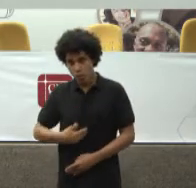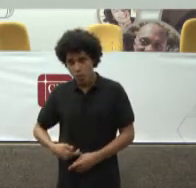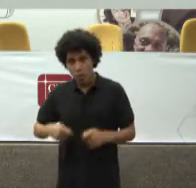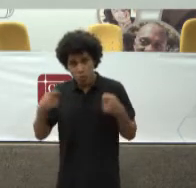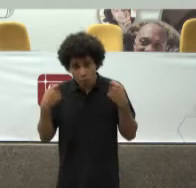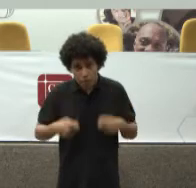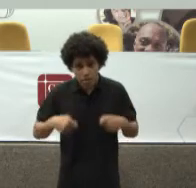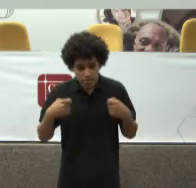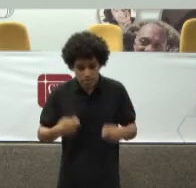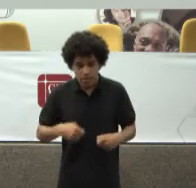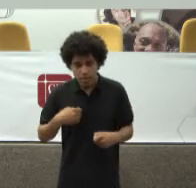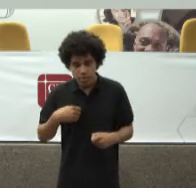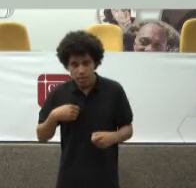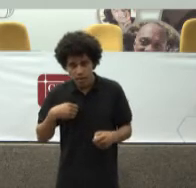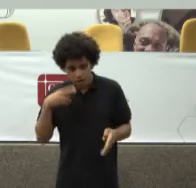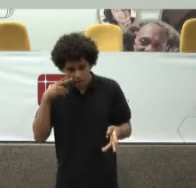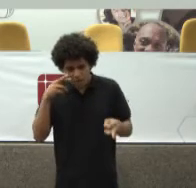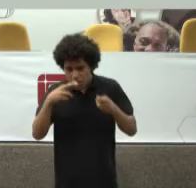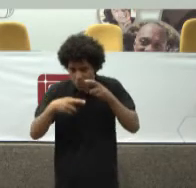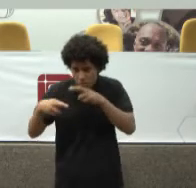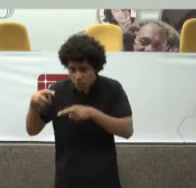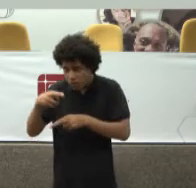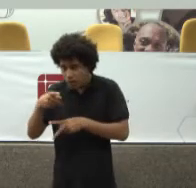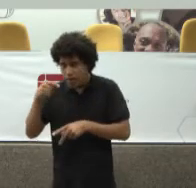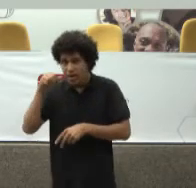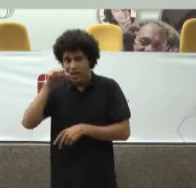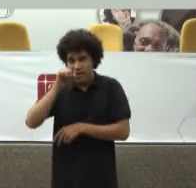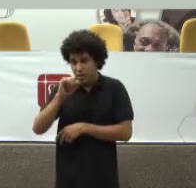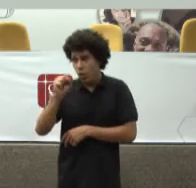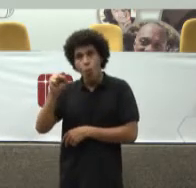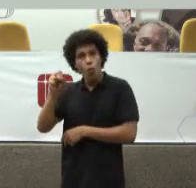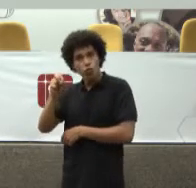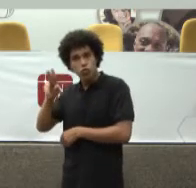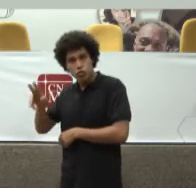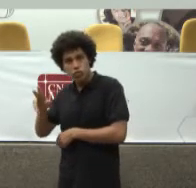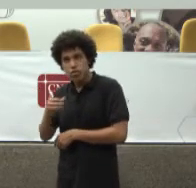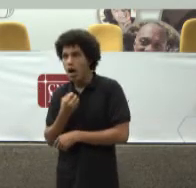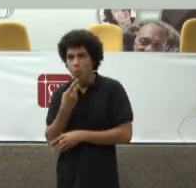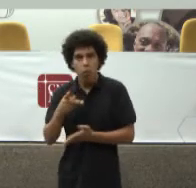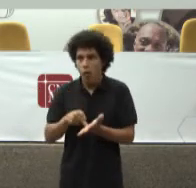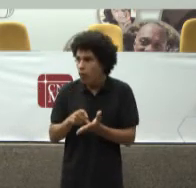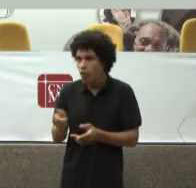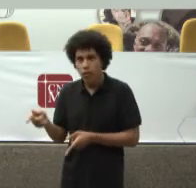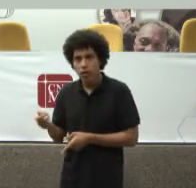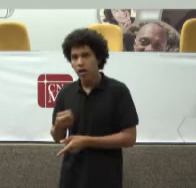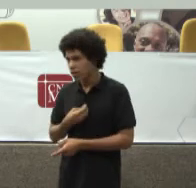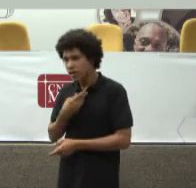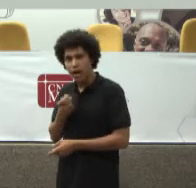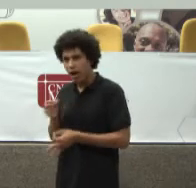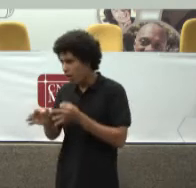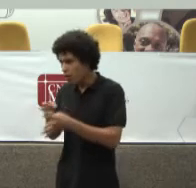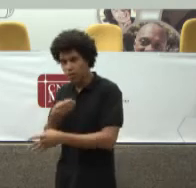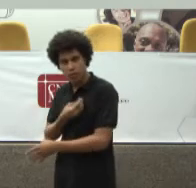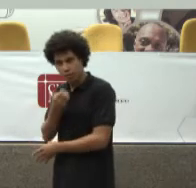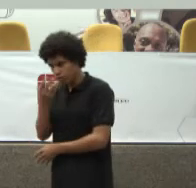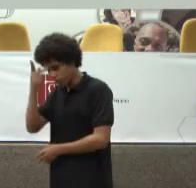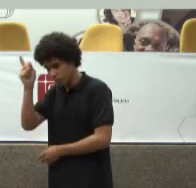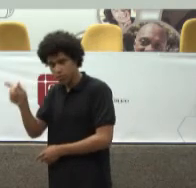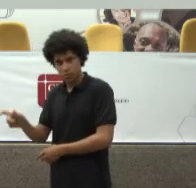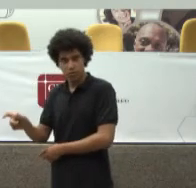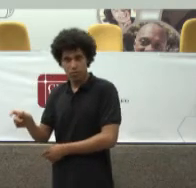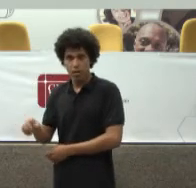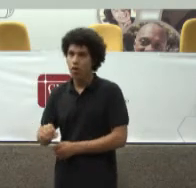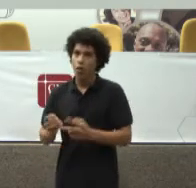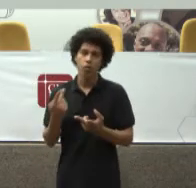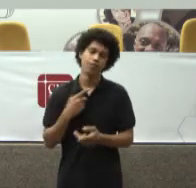Está efetivamente Na vida cotidiana Do povo Essa me parece Aquela